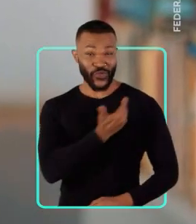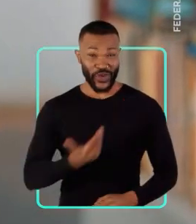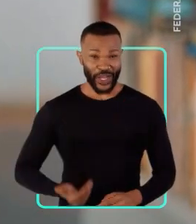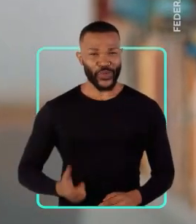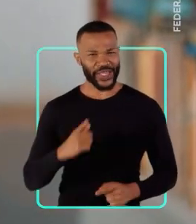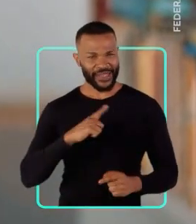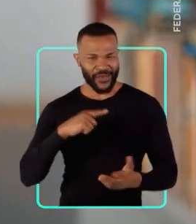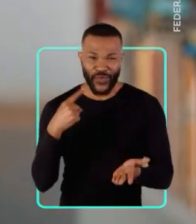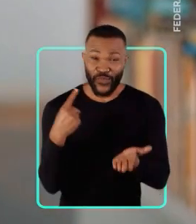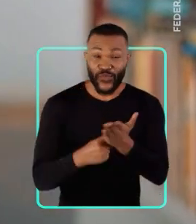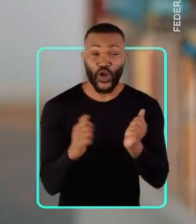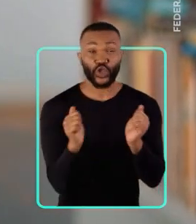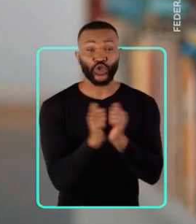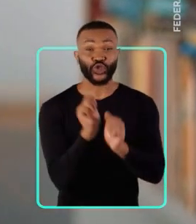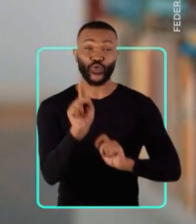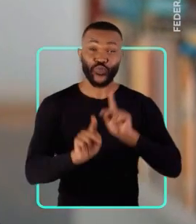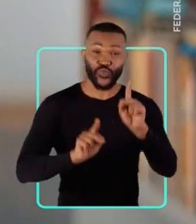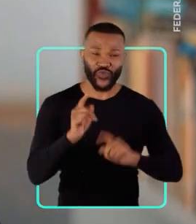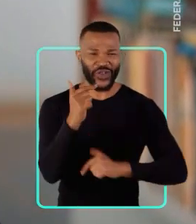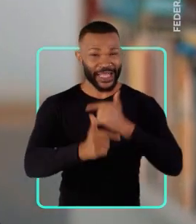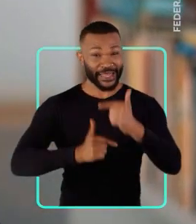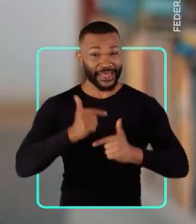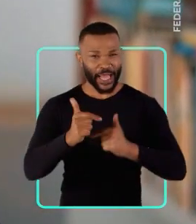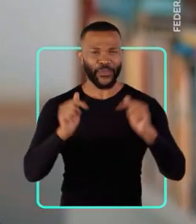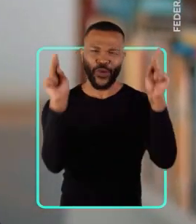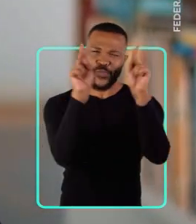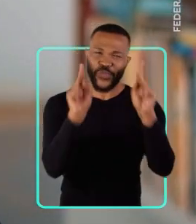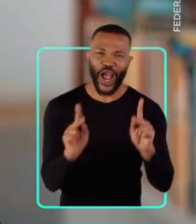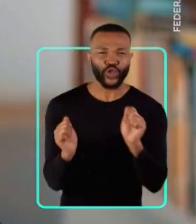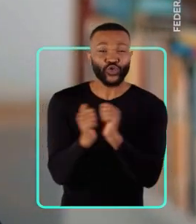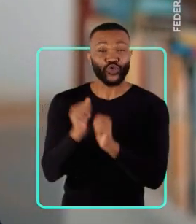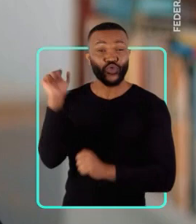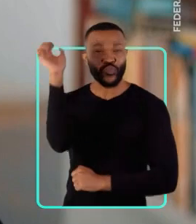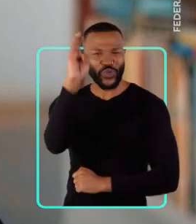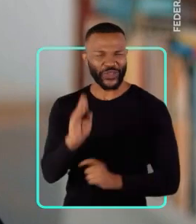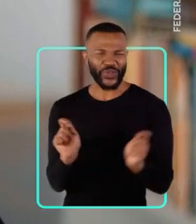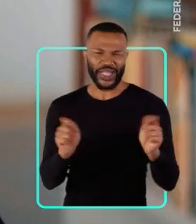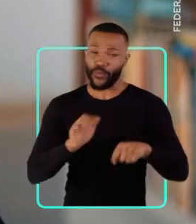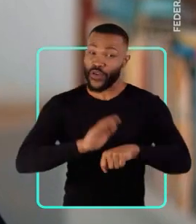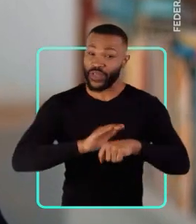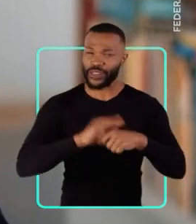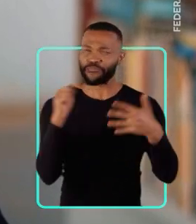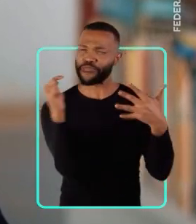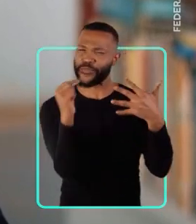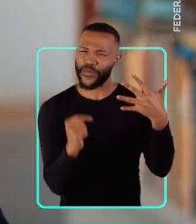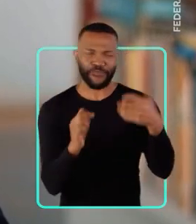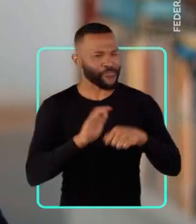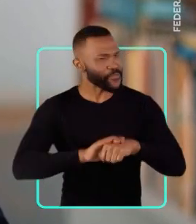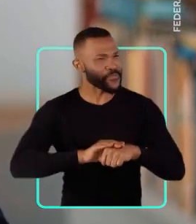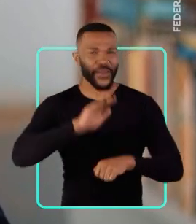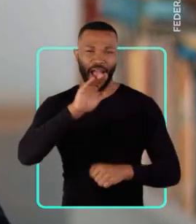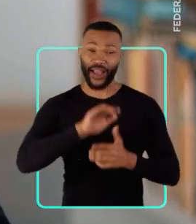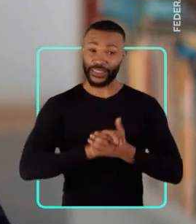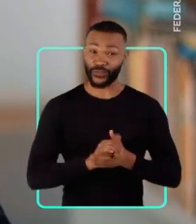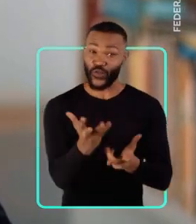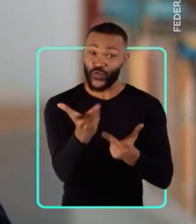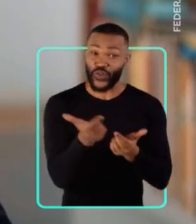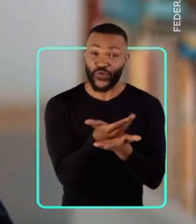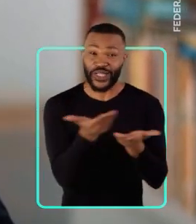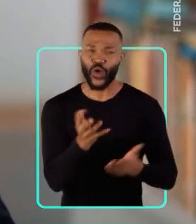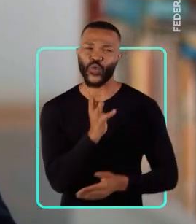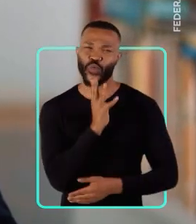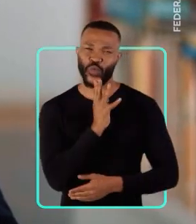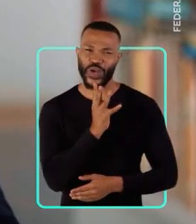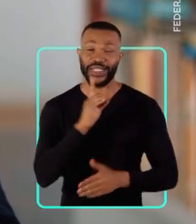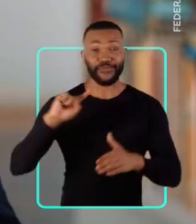tenha compromisso com o povo e que trabalhe em harmonia com o Brasil, dá para fazer tudo isso e muito mais. Convido você a conhecer